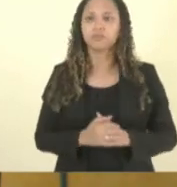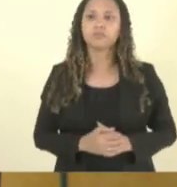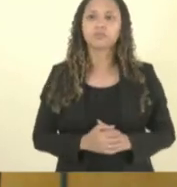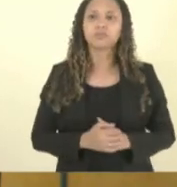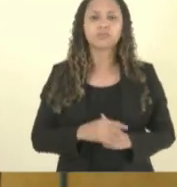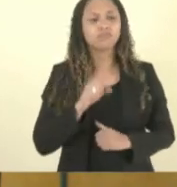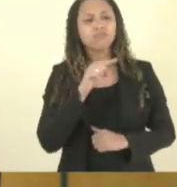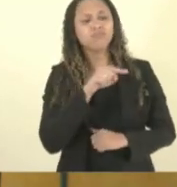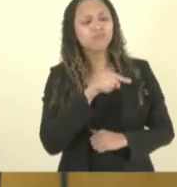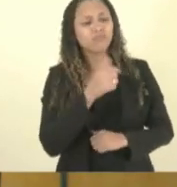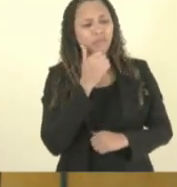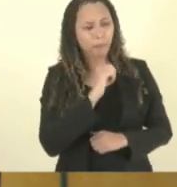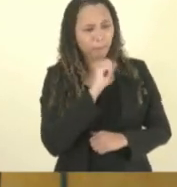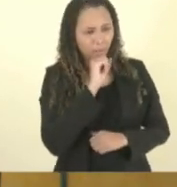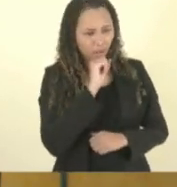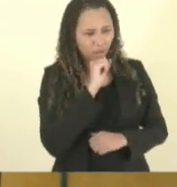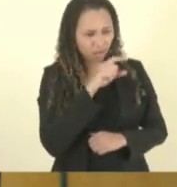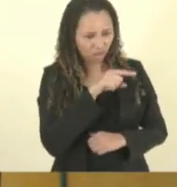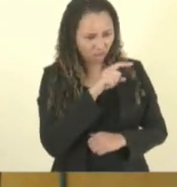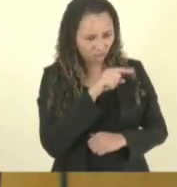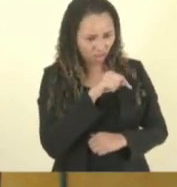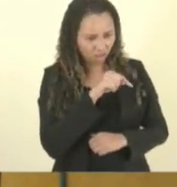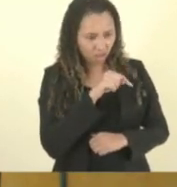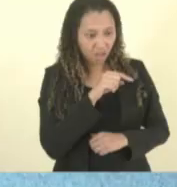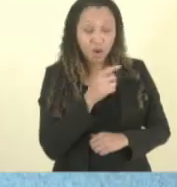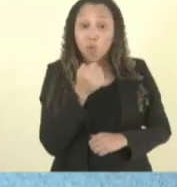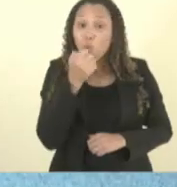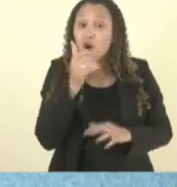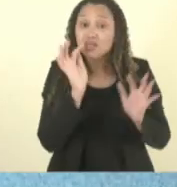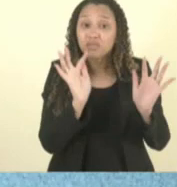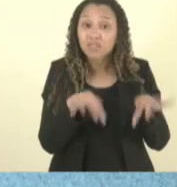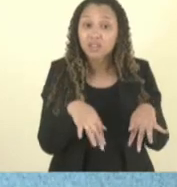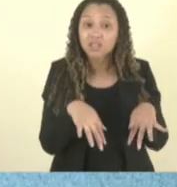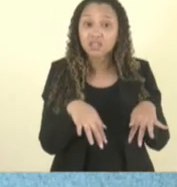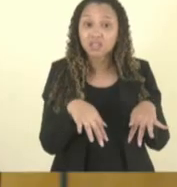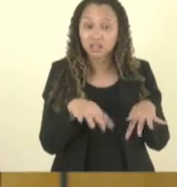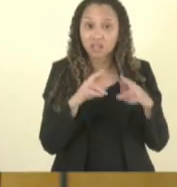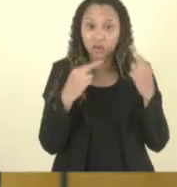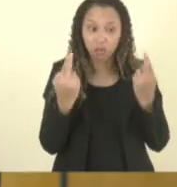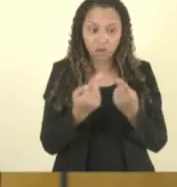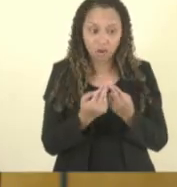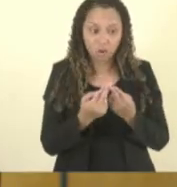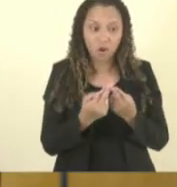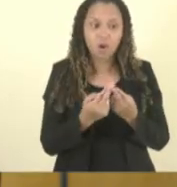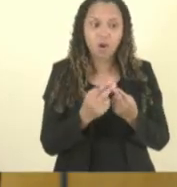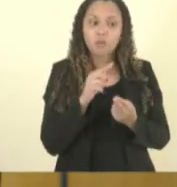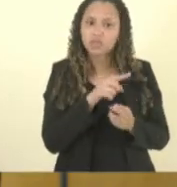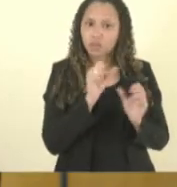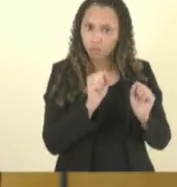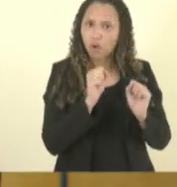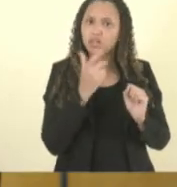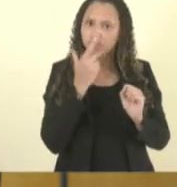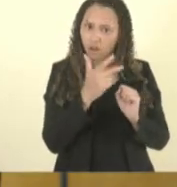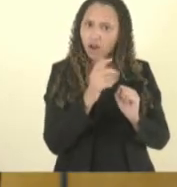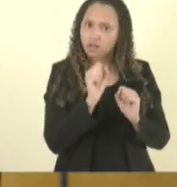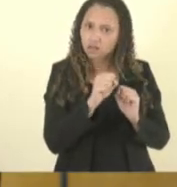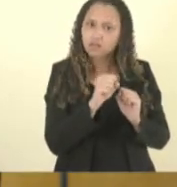só que é porque tá quase no finalzinho da nossa audiência mas eu vou te dar sim